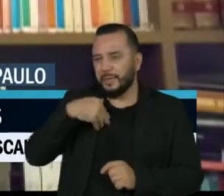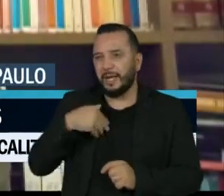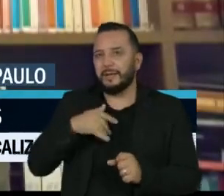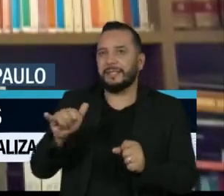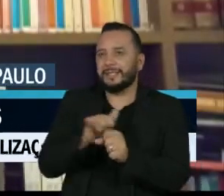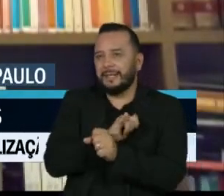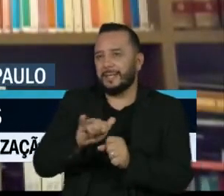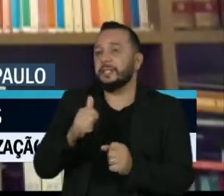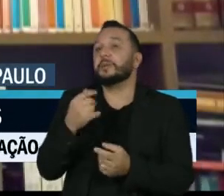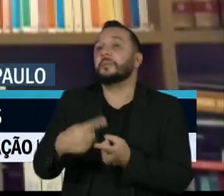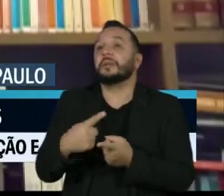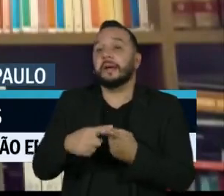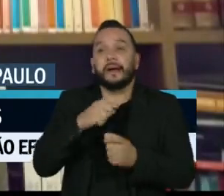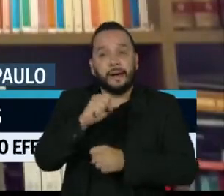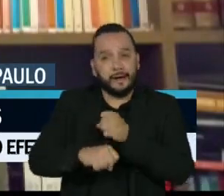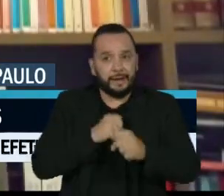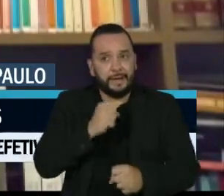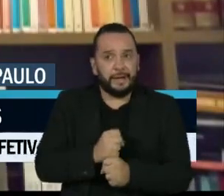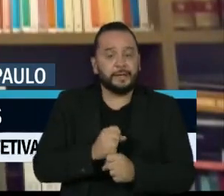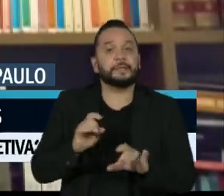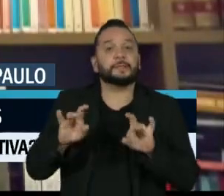do ano de eleição para entrar num confronto. Atenção Obrigado.